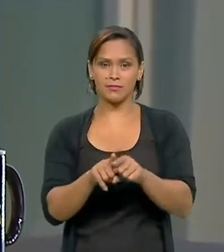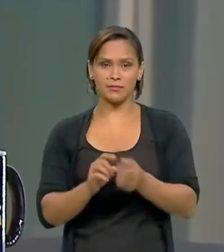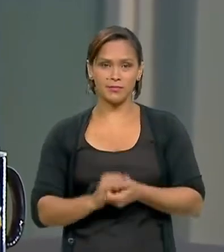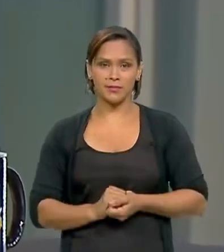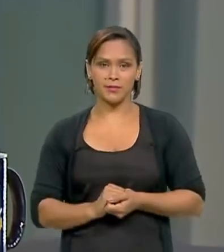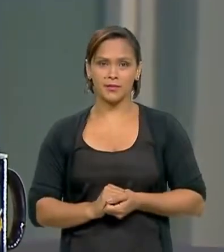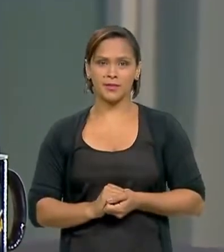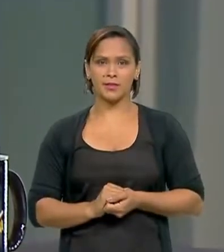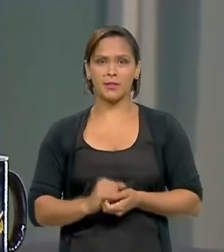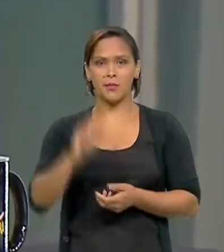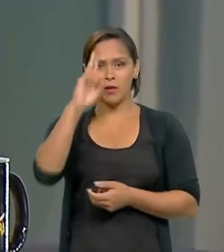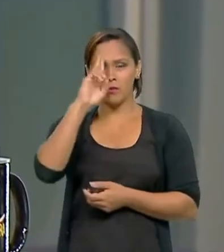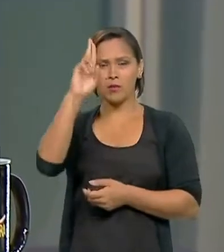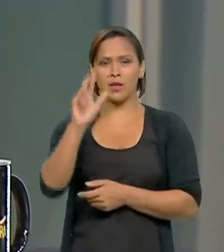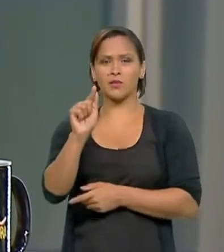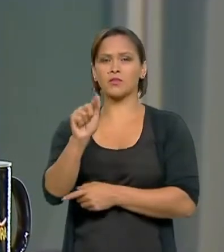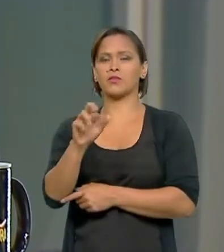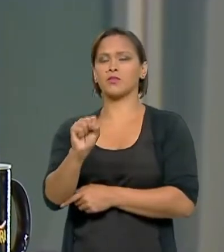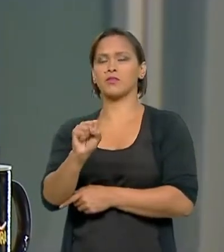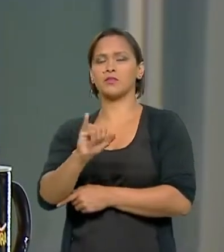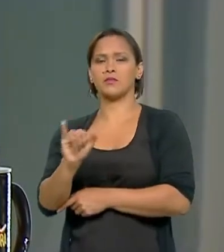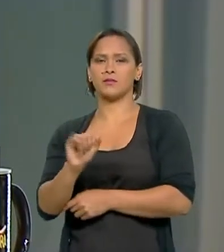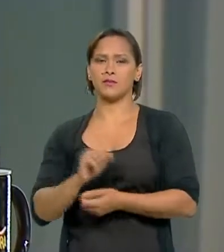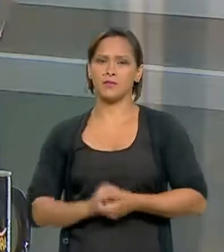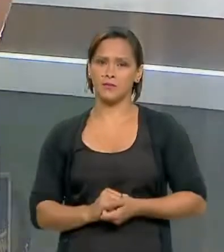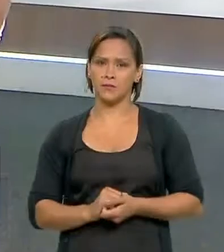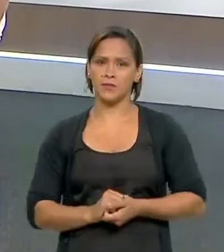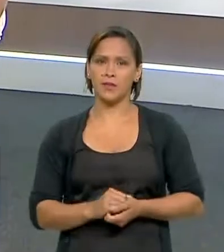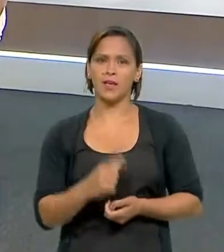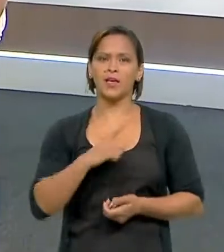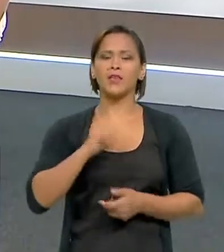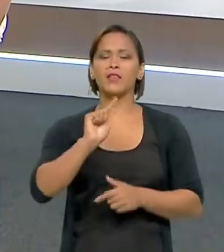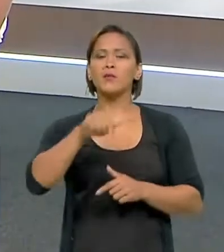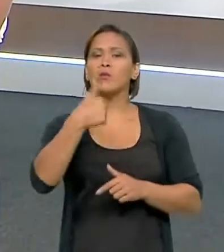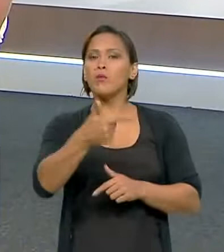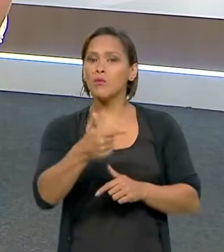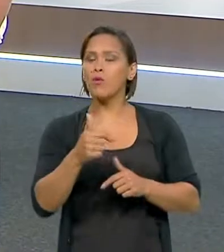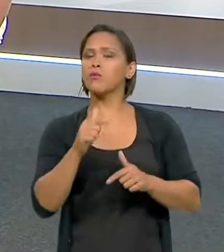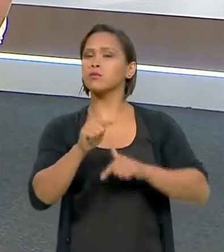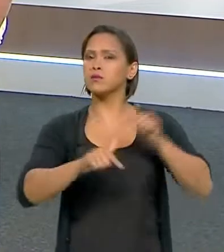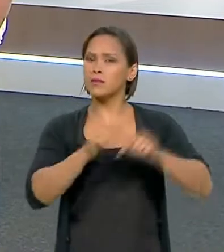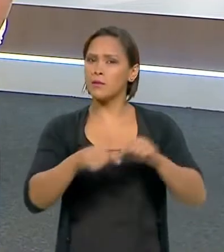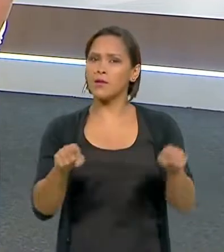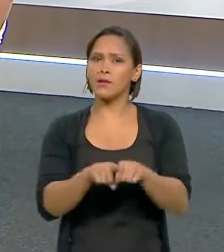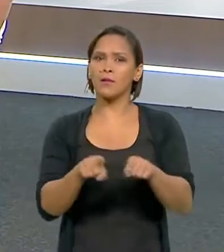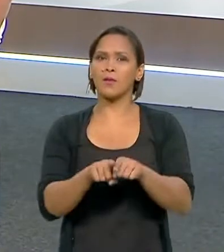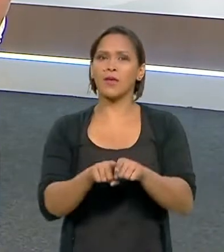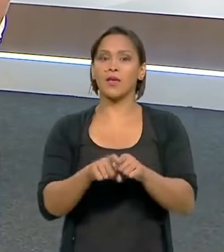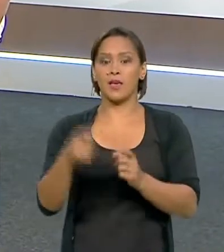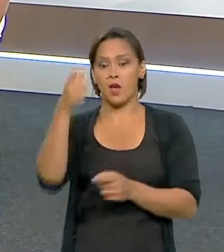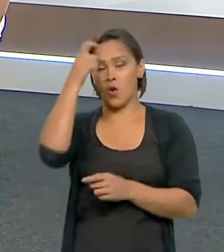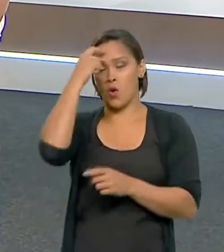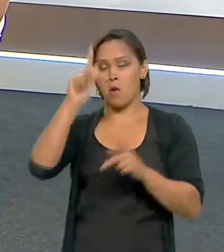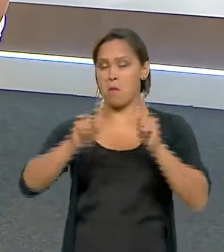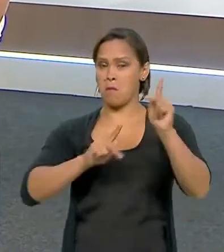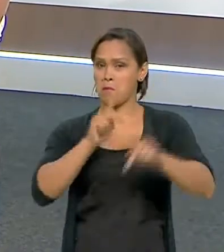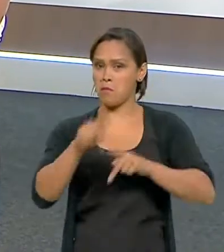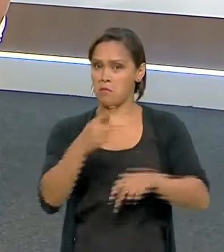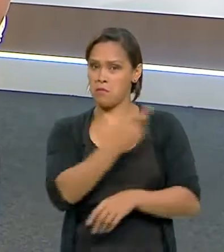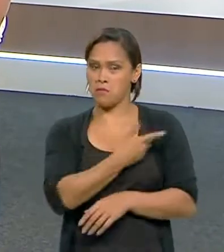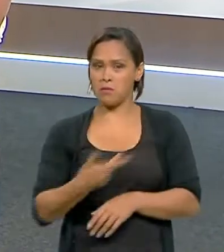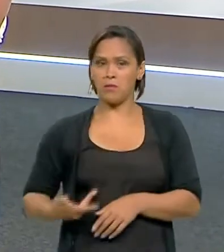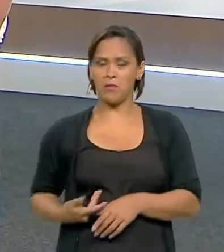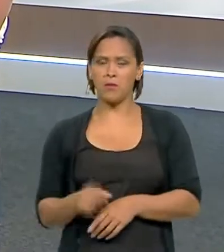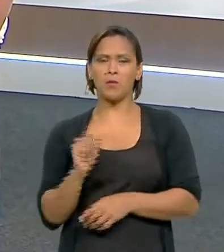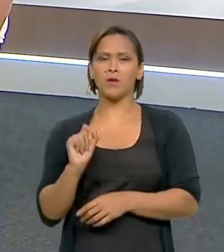missão do GSI. E temos uma missão que é essa sim, do conhecimento público, que é a